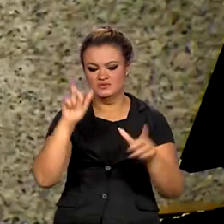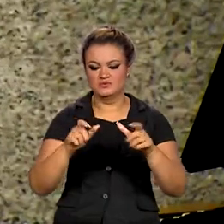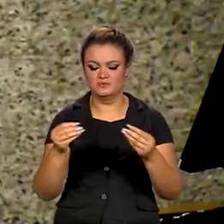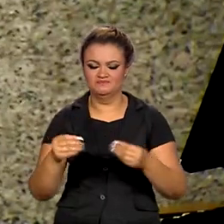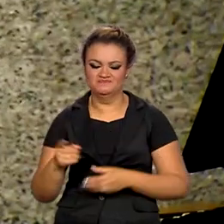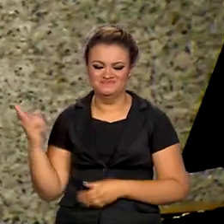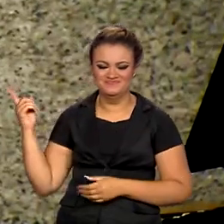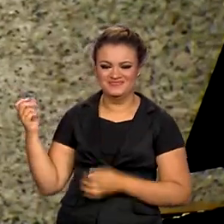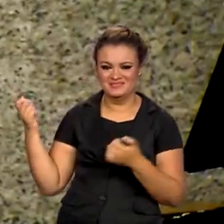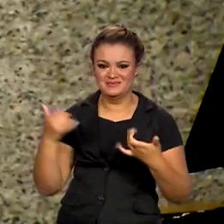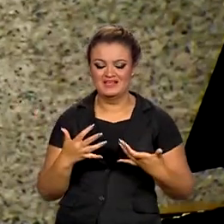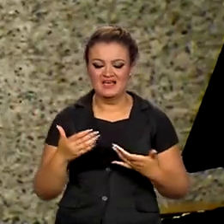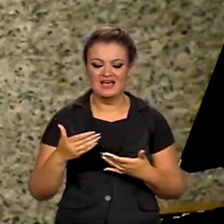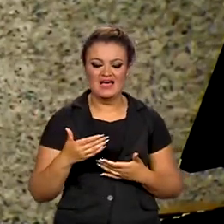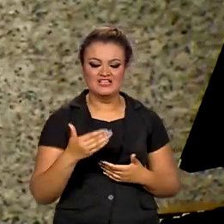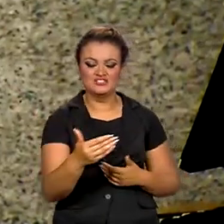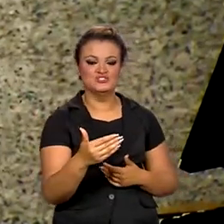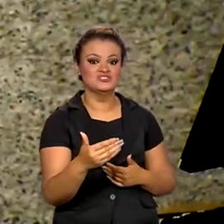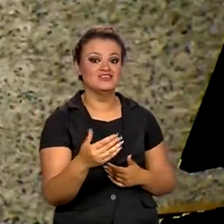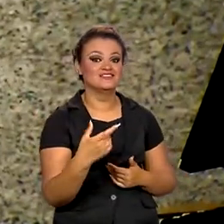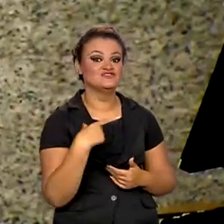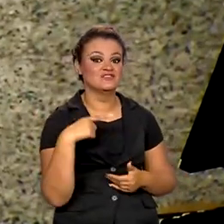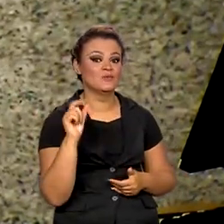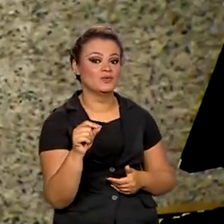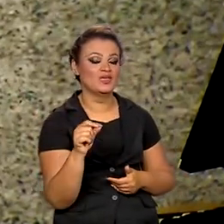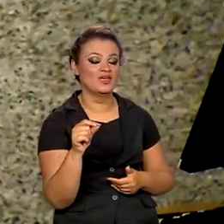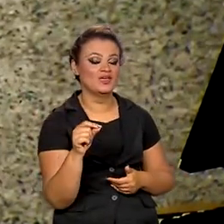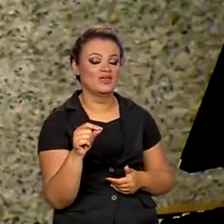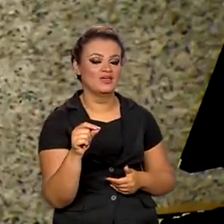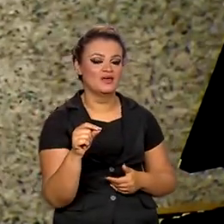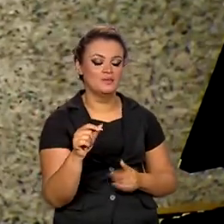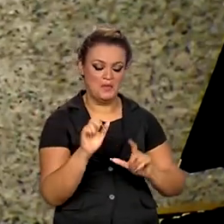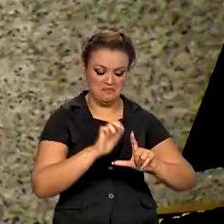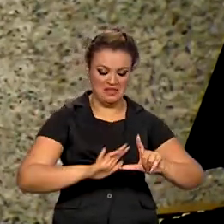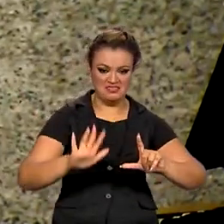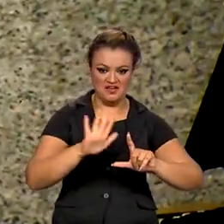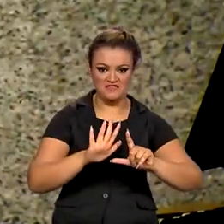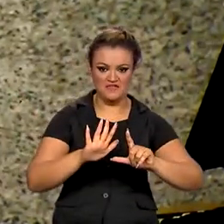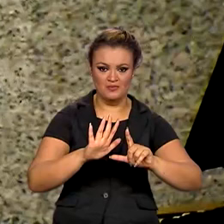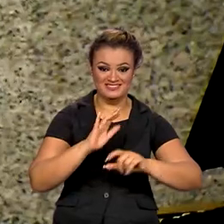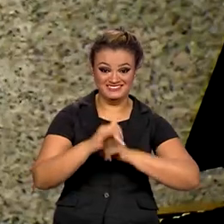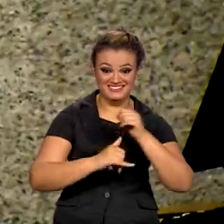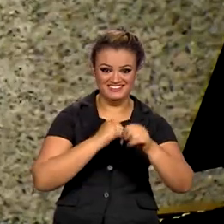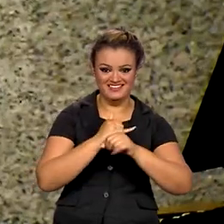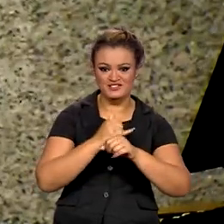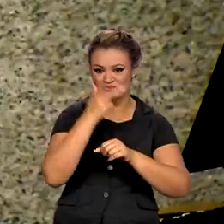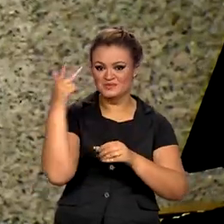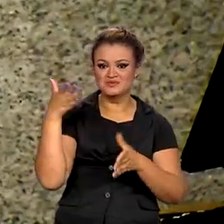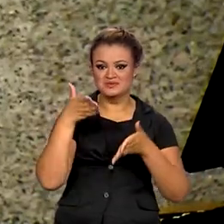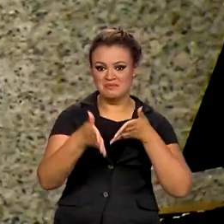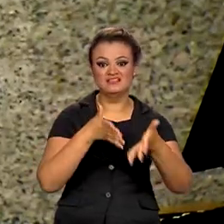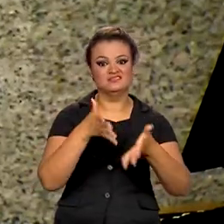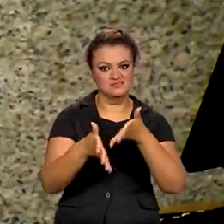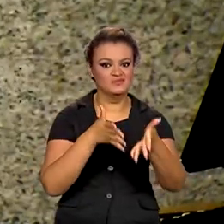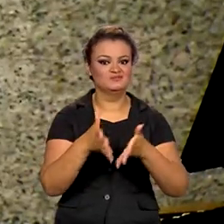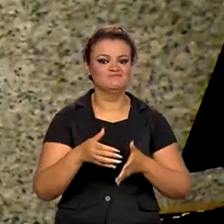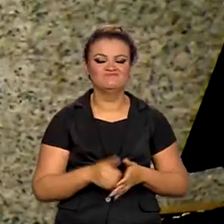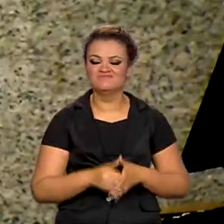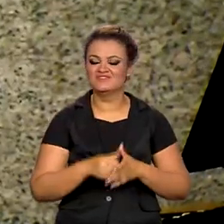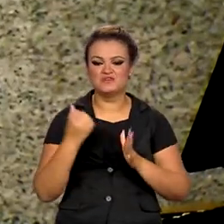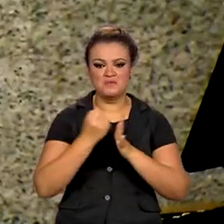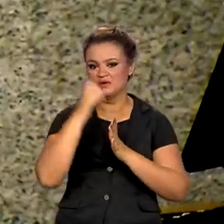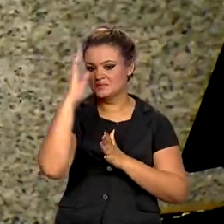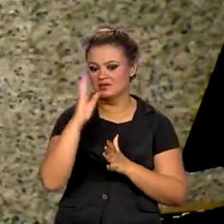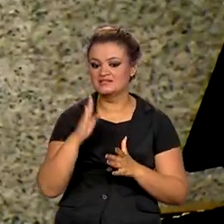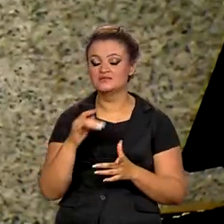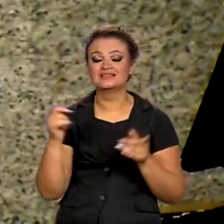a maior plataforma, Júlio, de participação pela internet já vista no Brasil, para